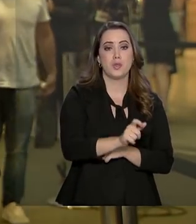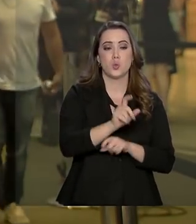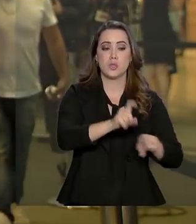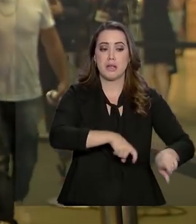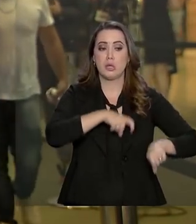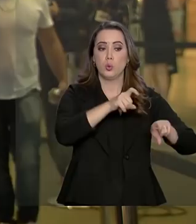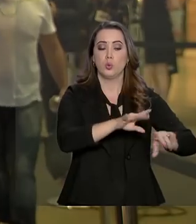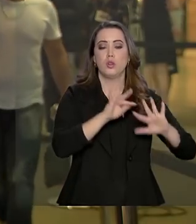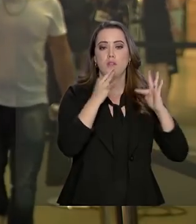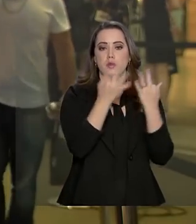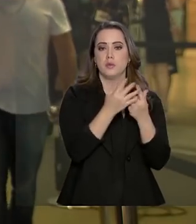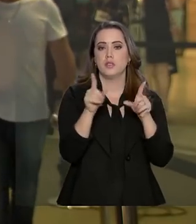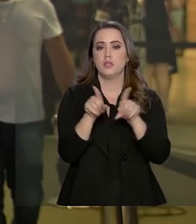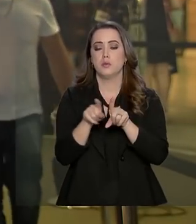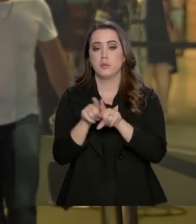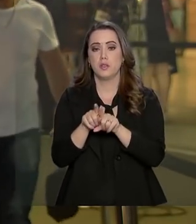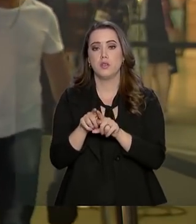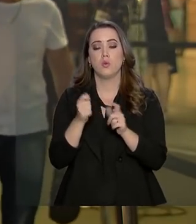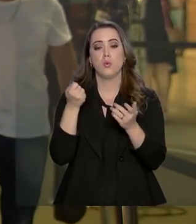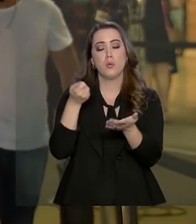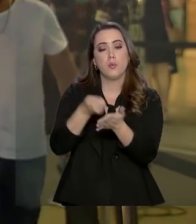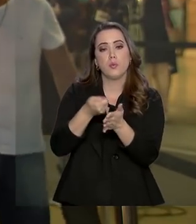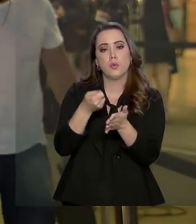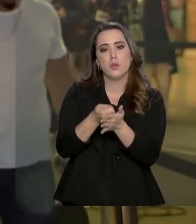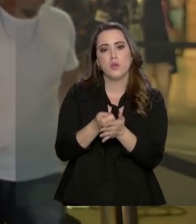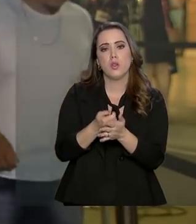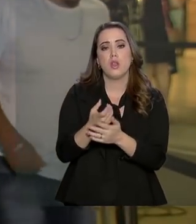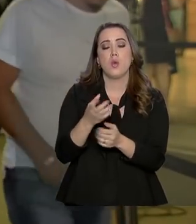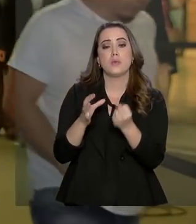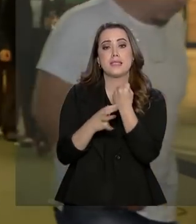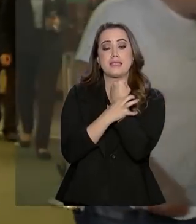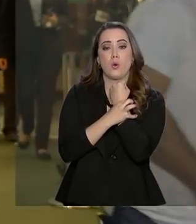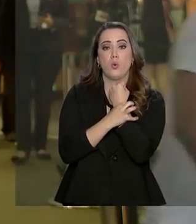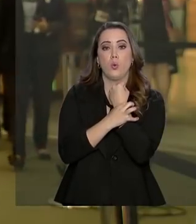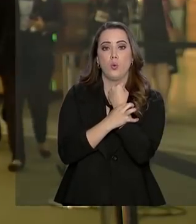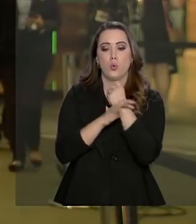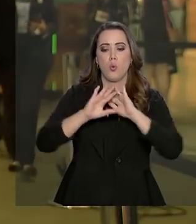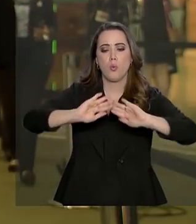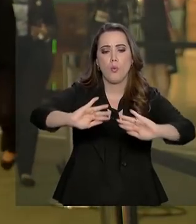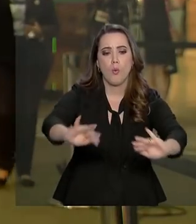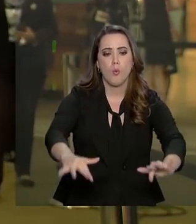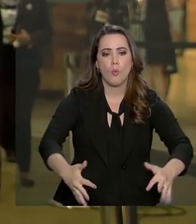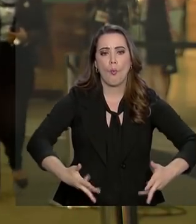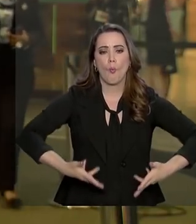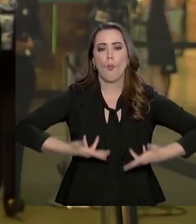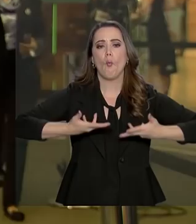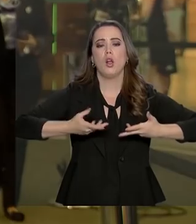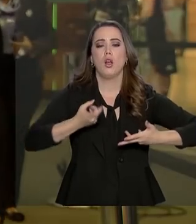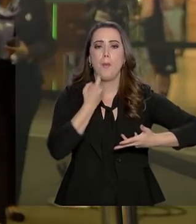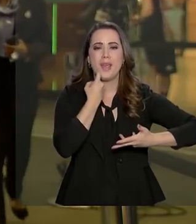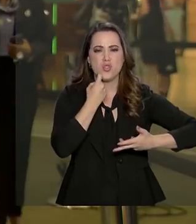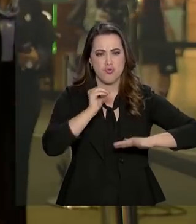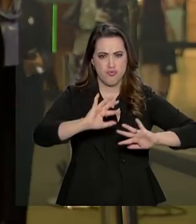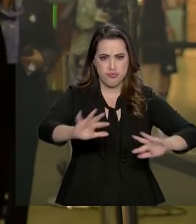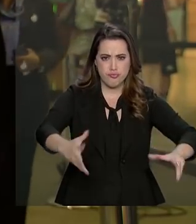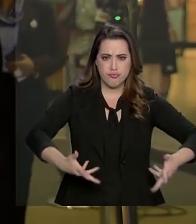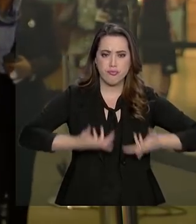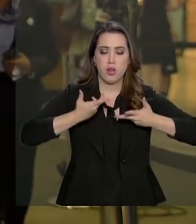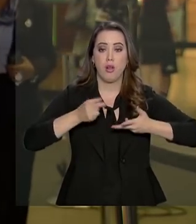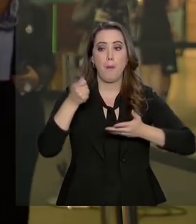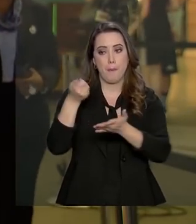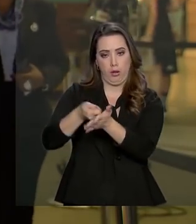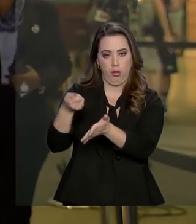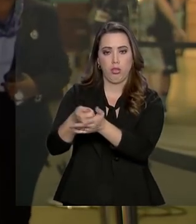agricultores familiares da região e também o pagamento de seguro defeso para os pescadores dessa região lá de